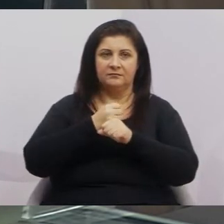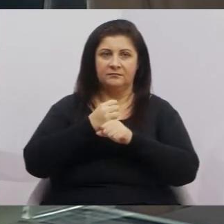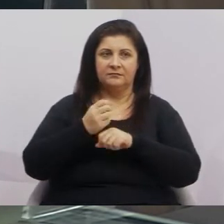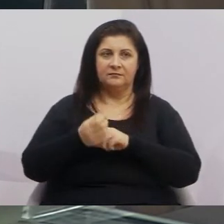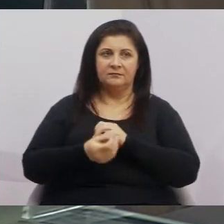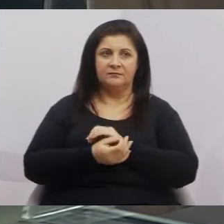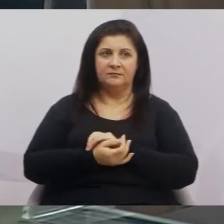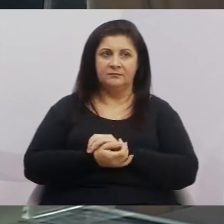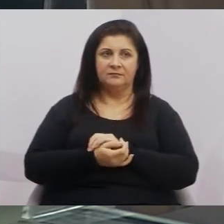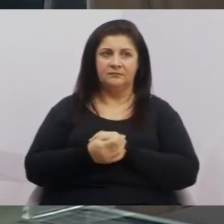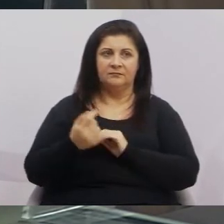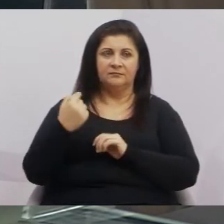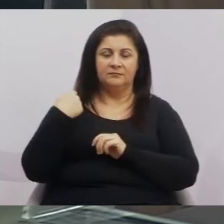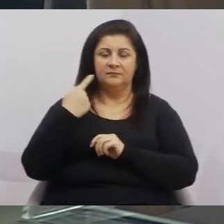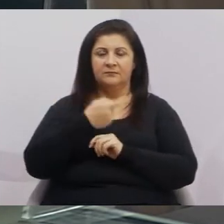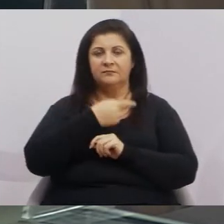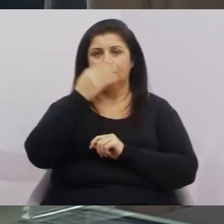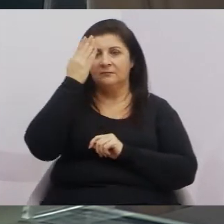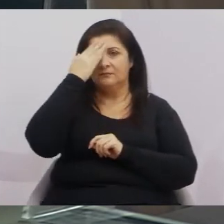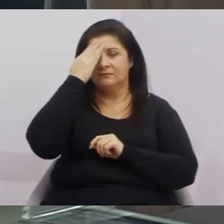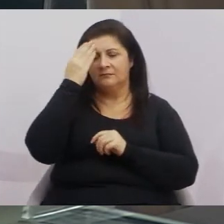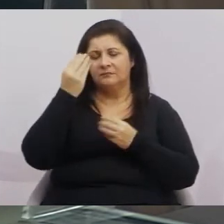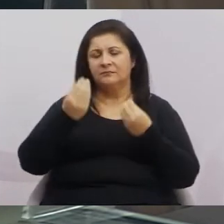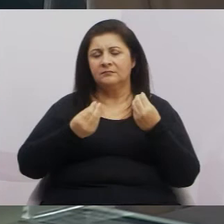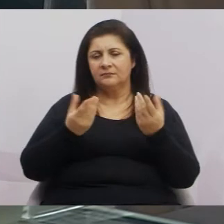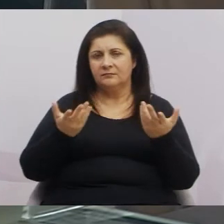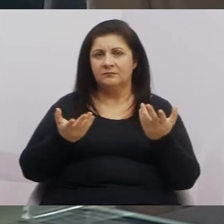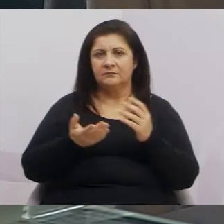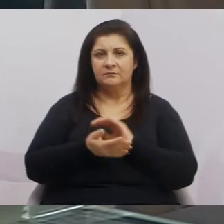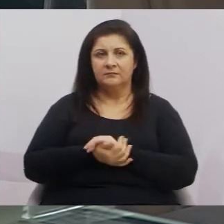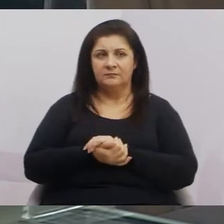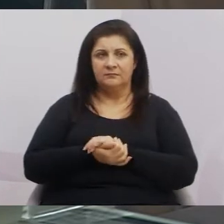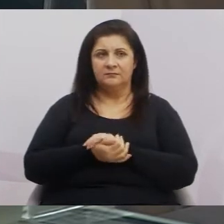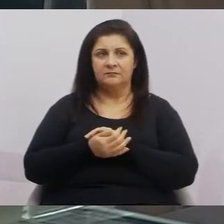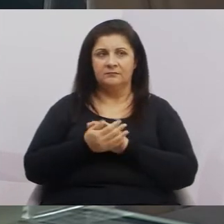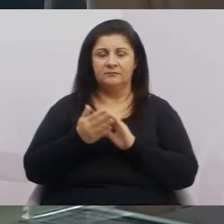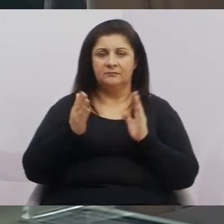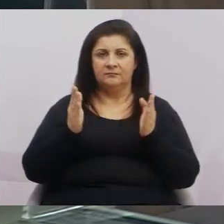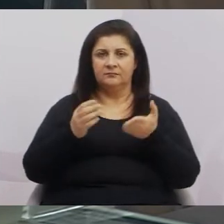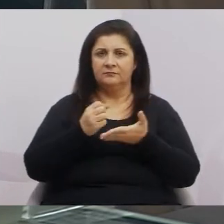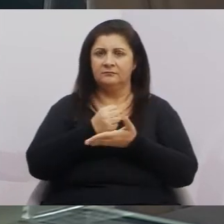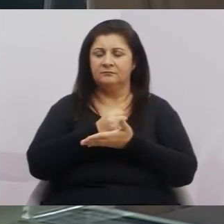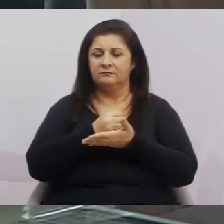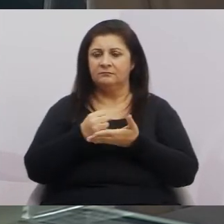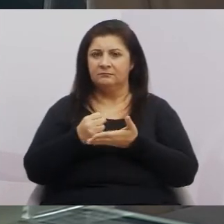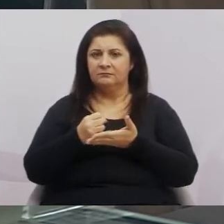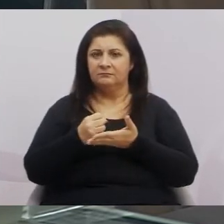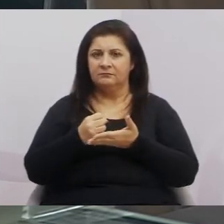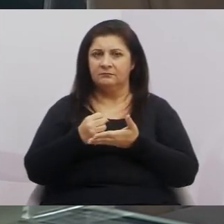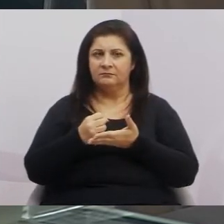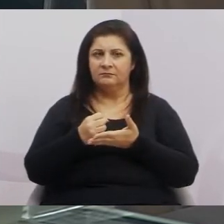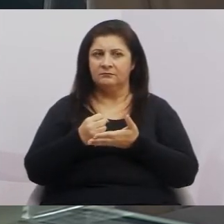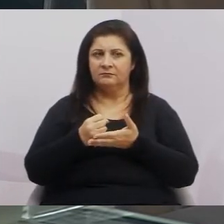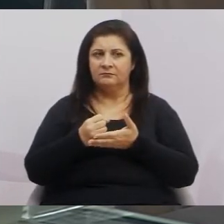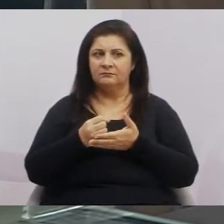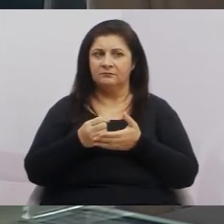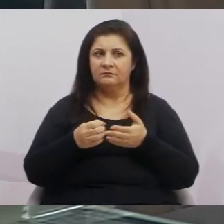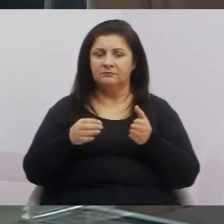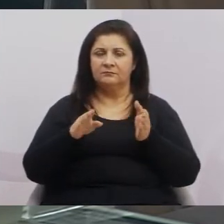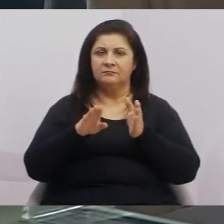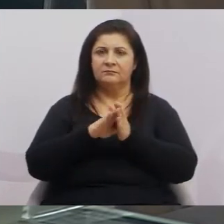a gente sabe como que funciona. A gente já passamos a ficar aqui até três horas da manhã.